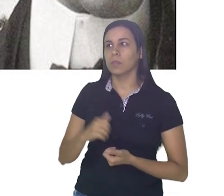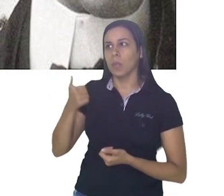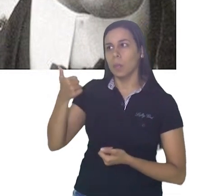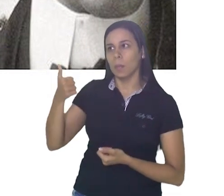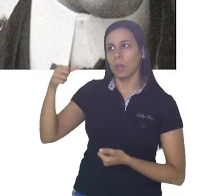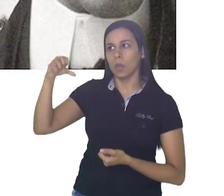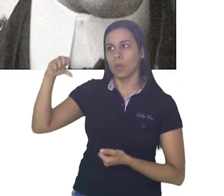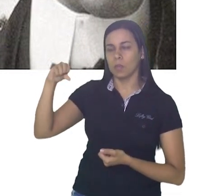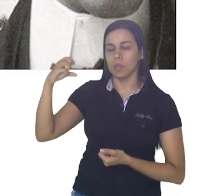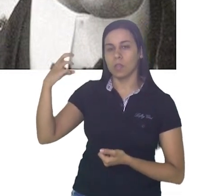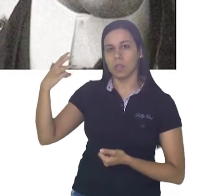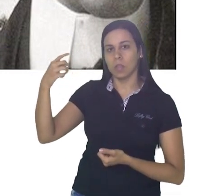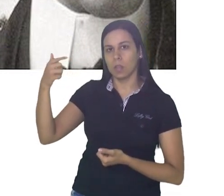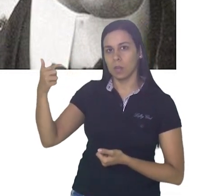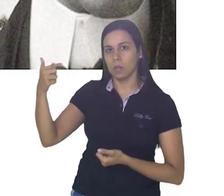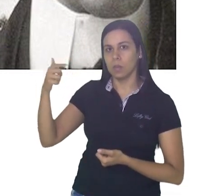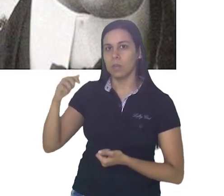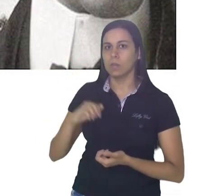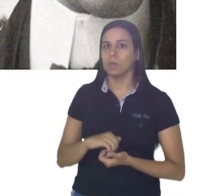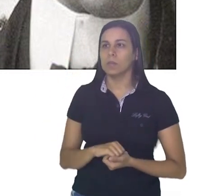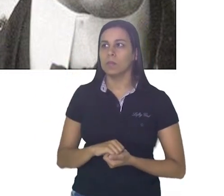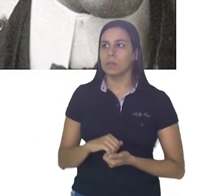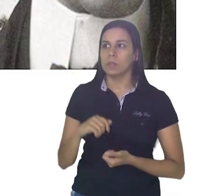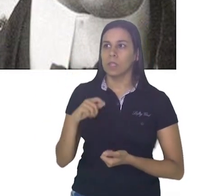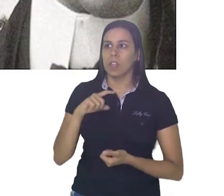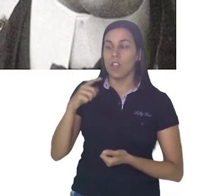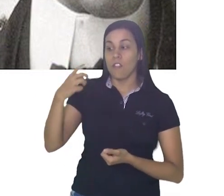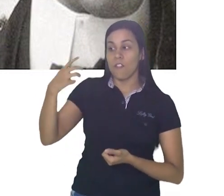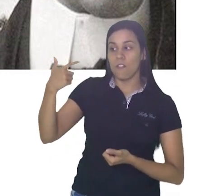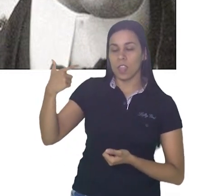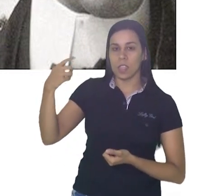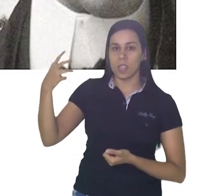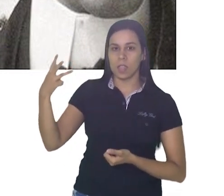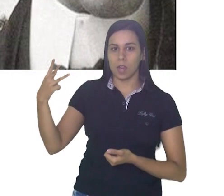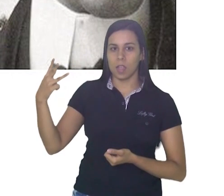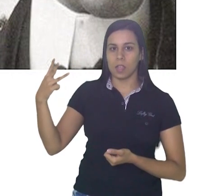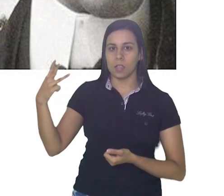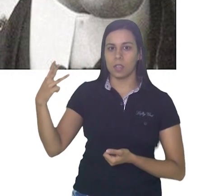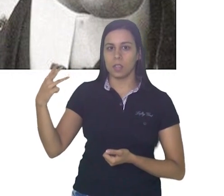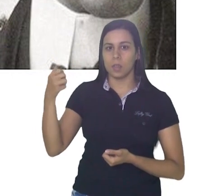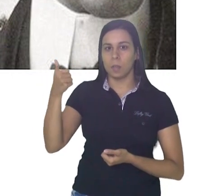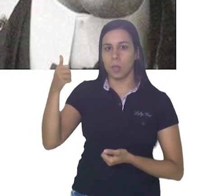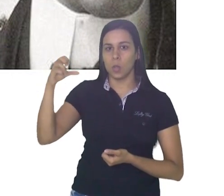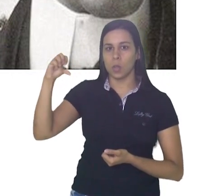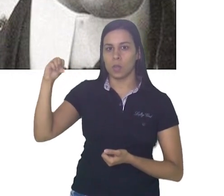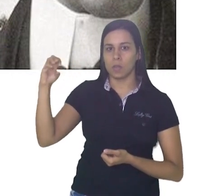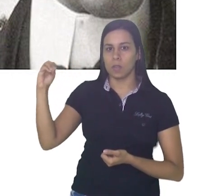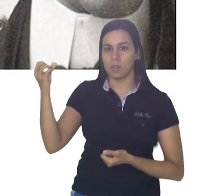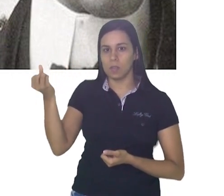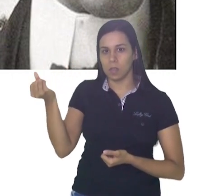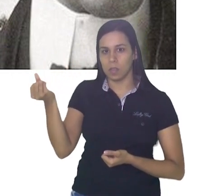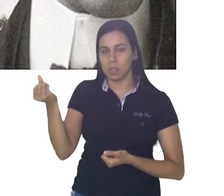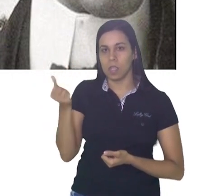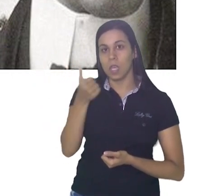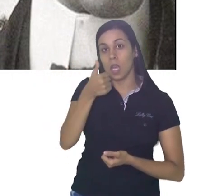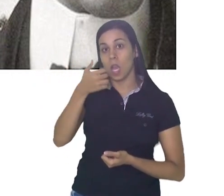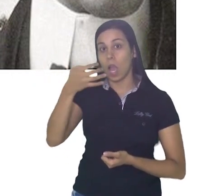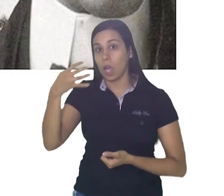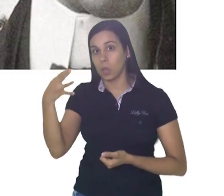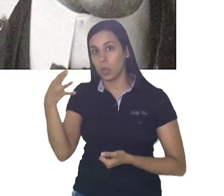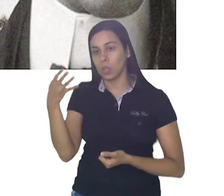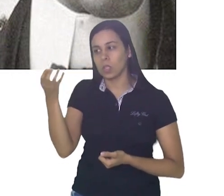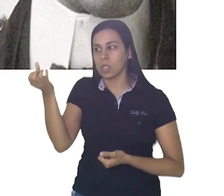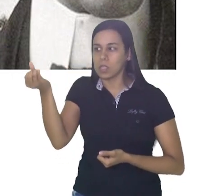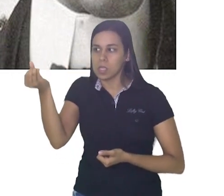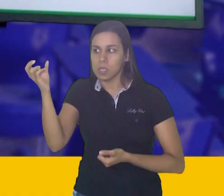1932, temos 23, 1906, 14 e